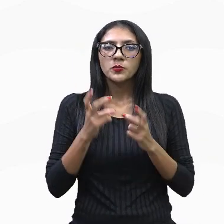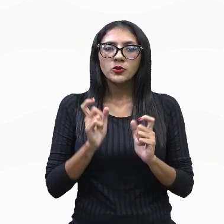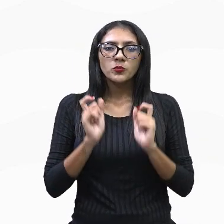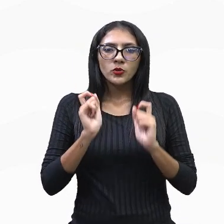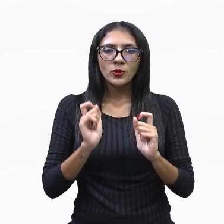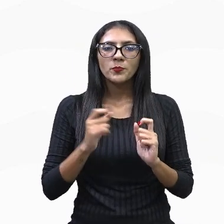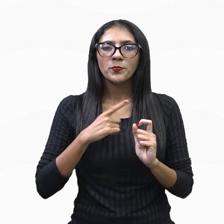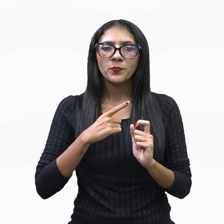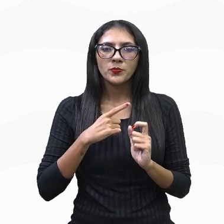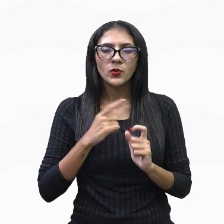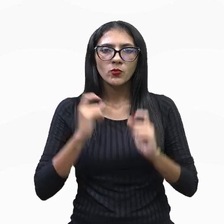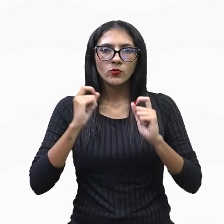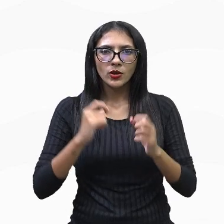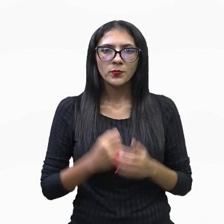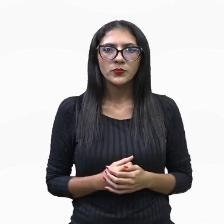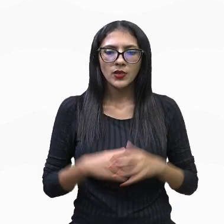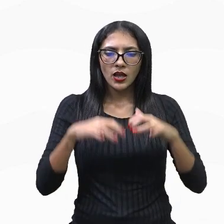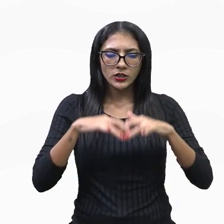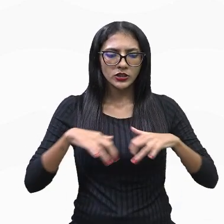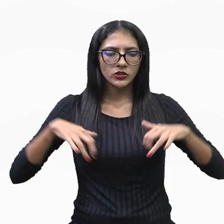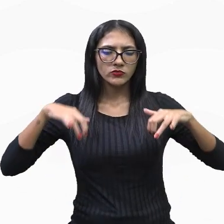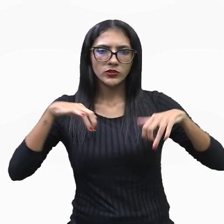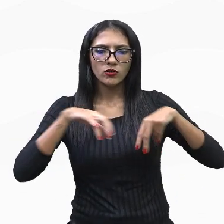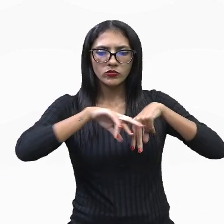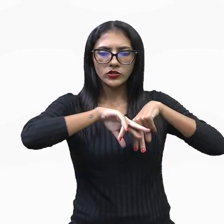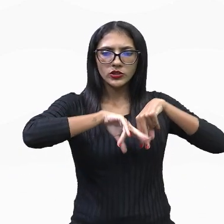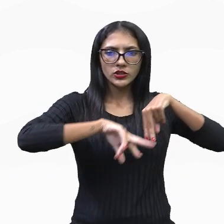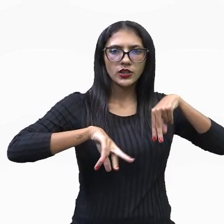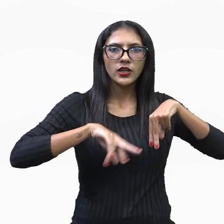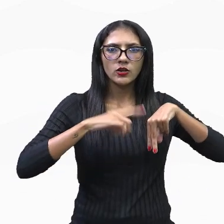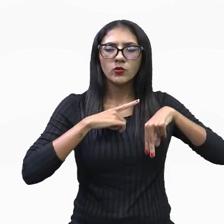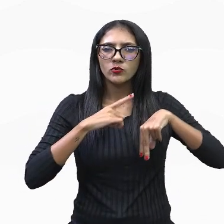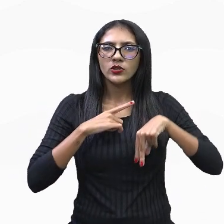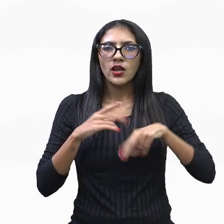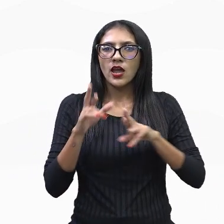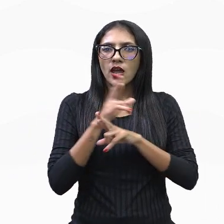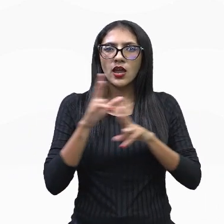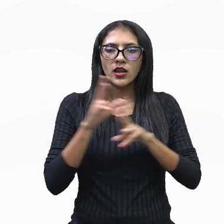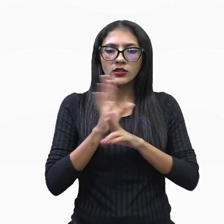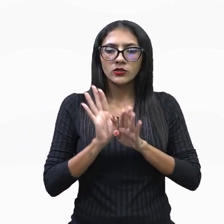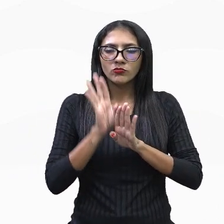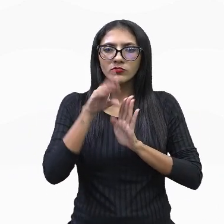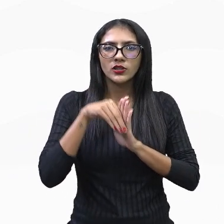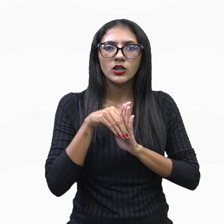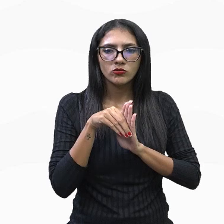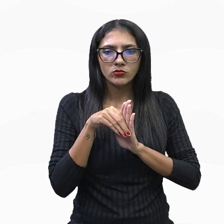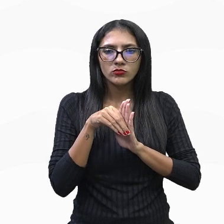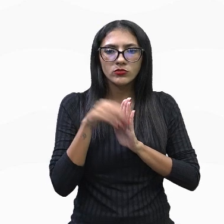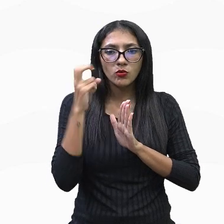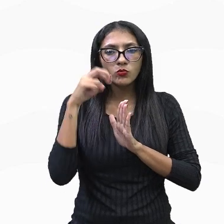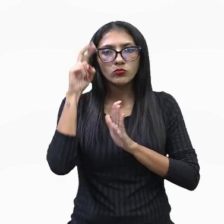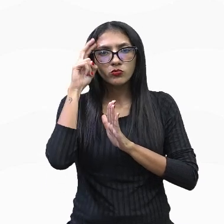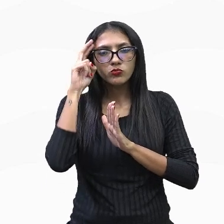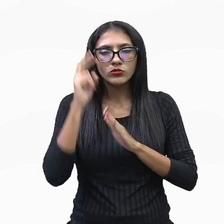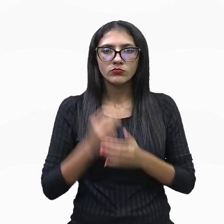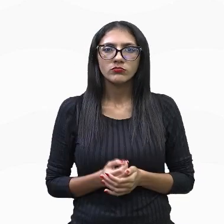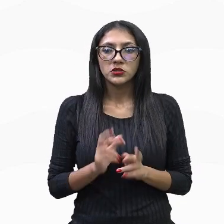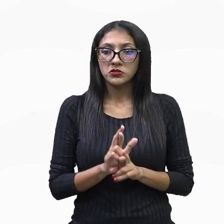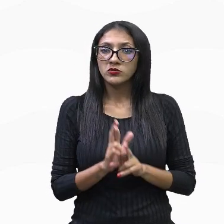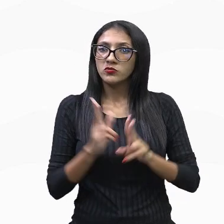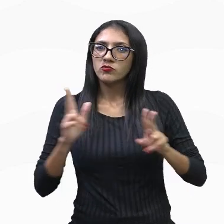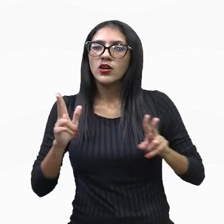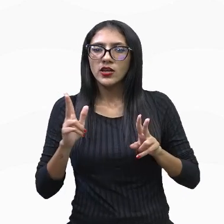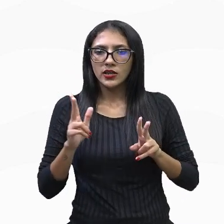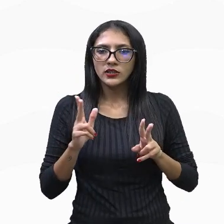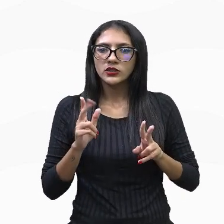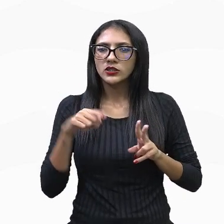divisão sexual é construída culturalmente e não geneticamente, como acreditavam os deterministas